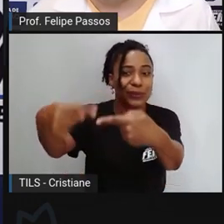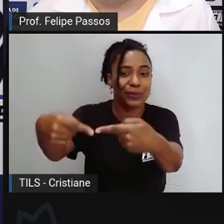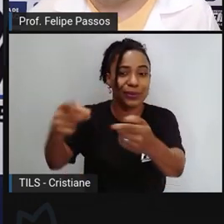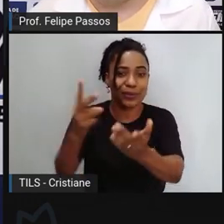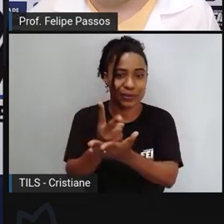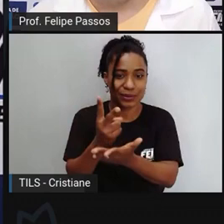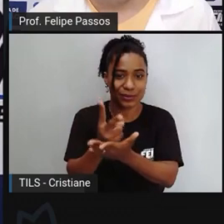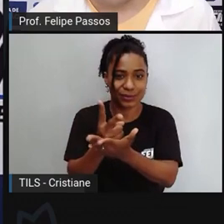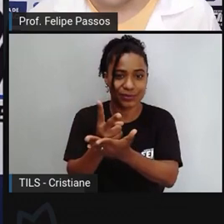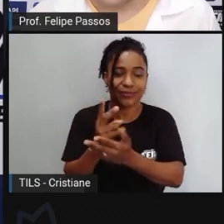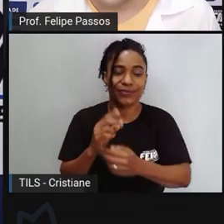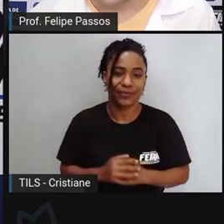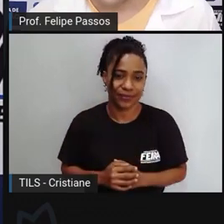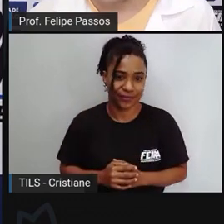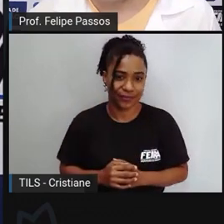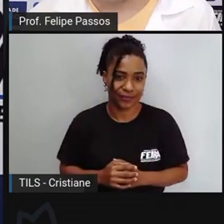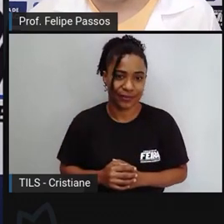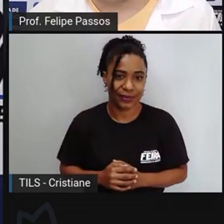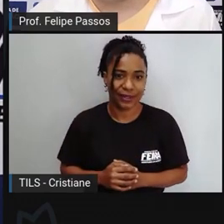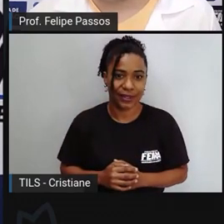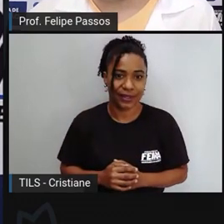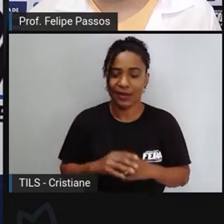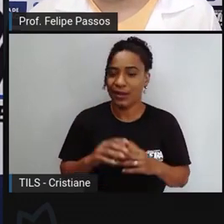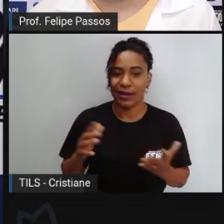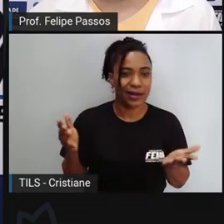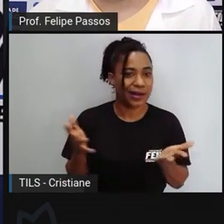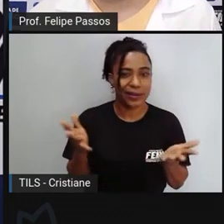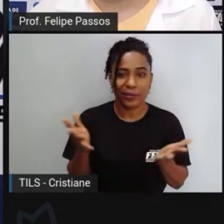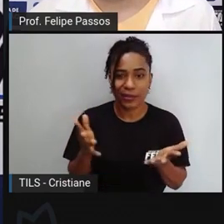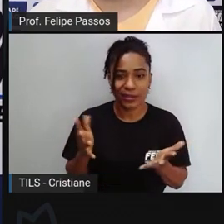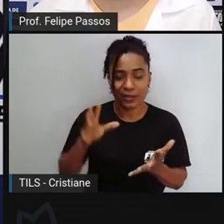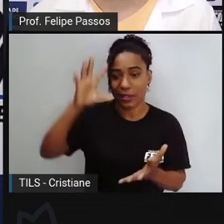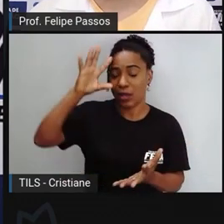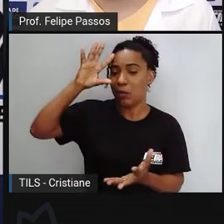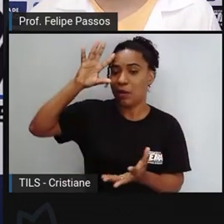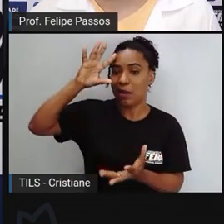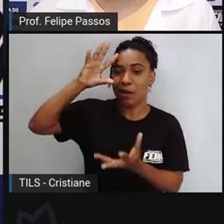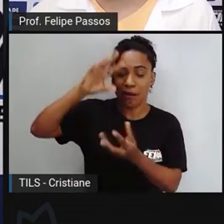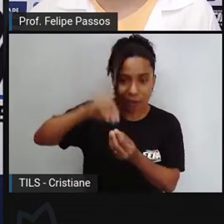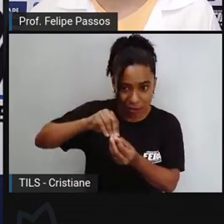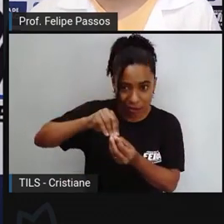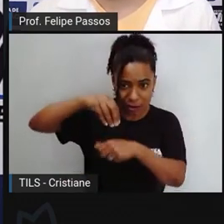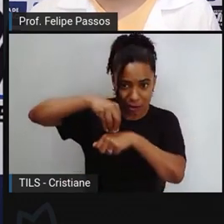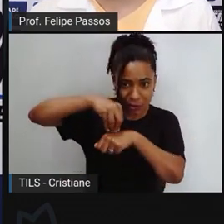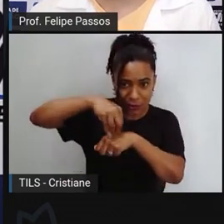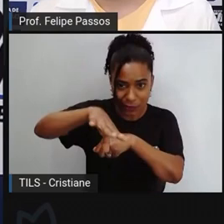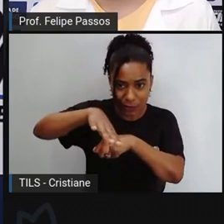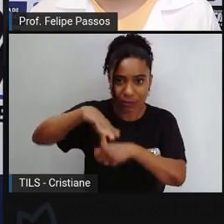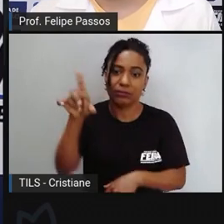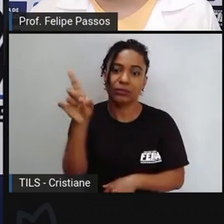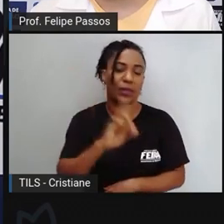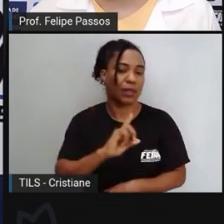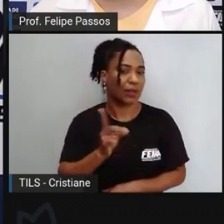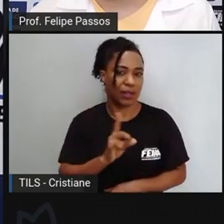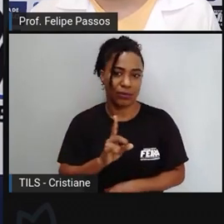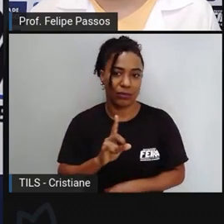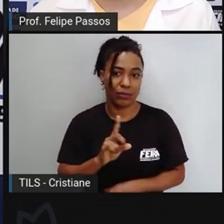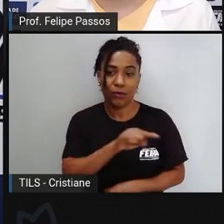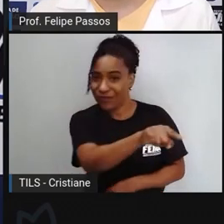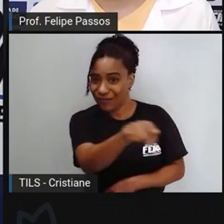chegar a uma conclusão por você eu quero que você